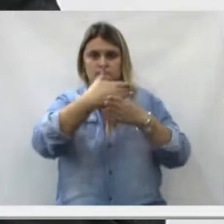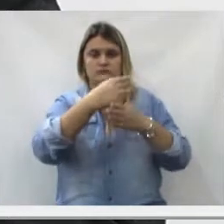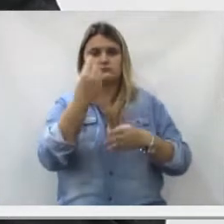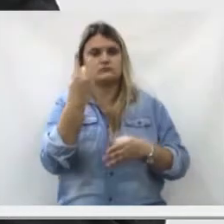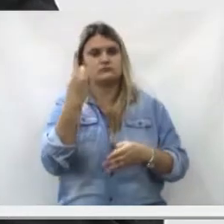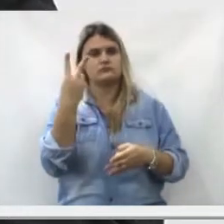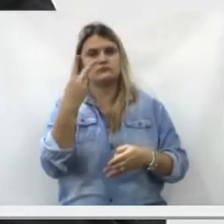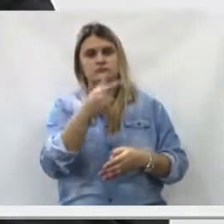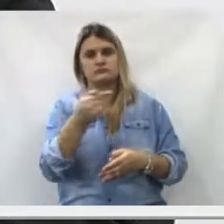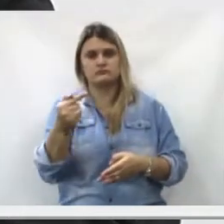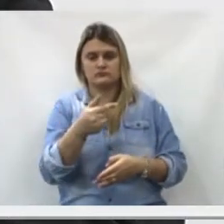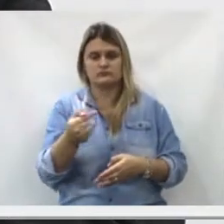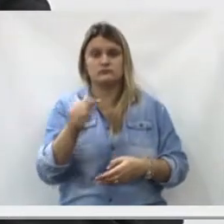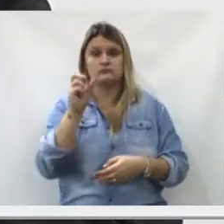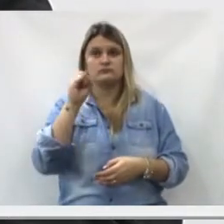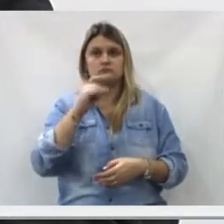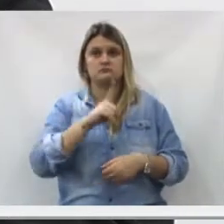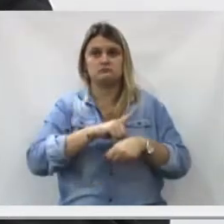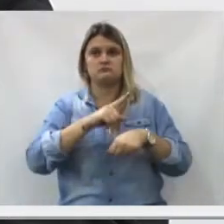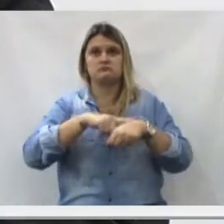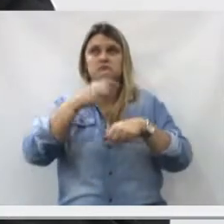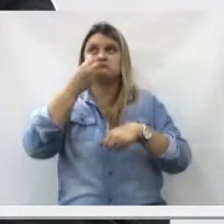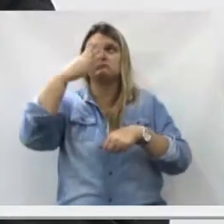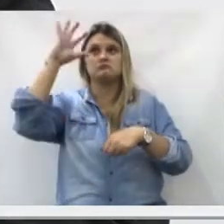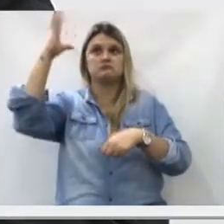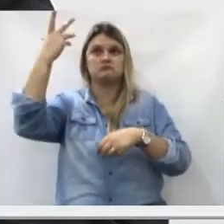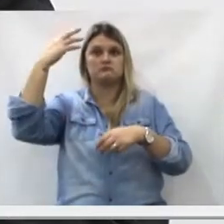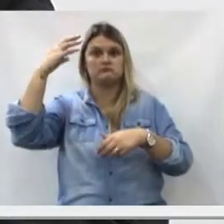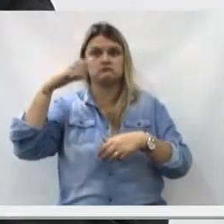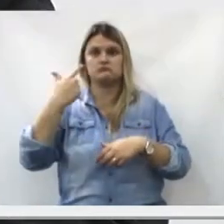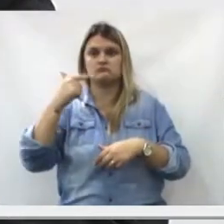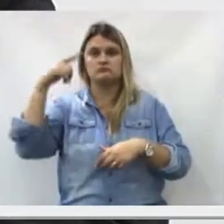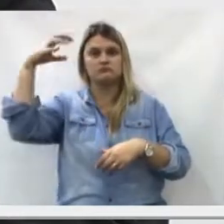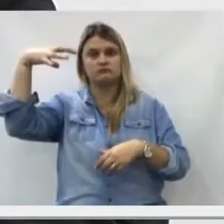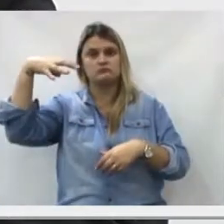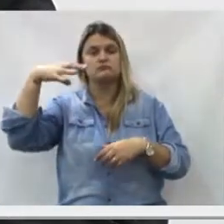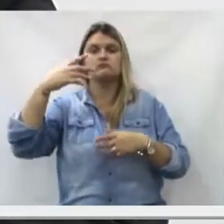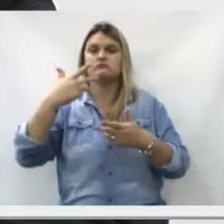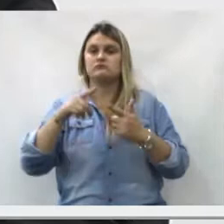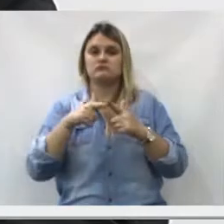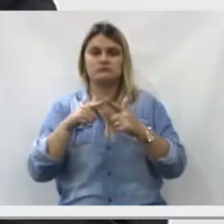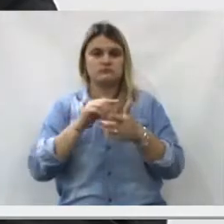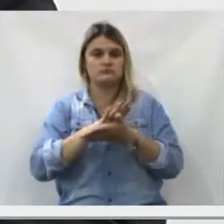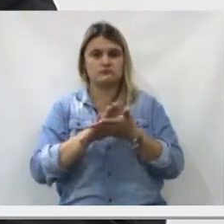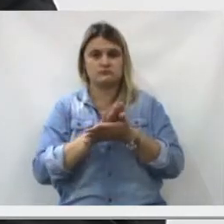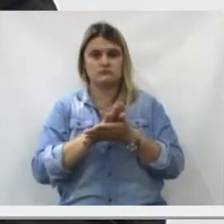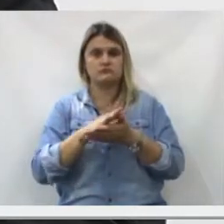antecipando em algumas cidades, em uma ou duas semanas, com um tempo bom,